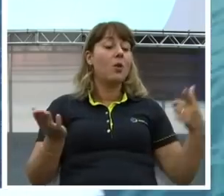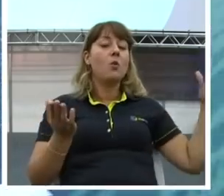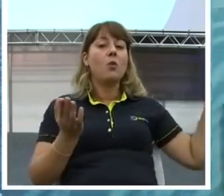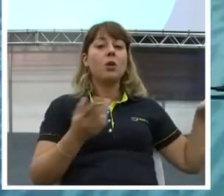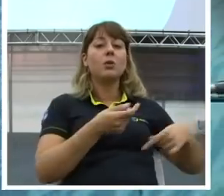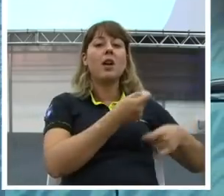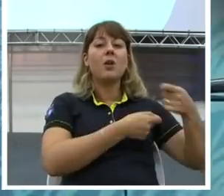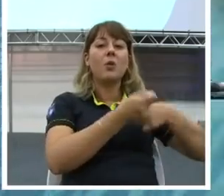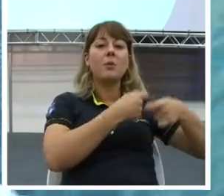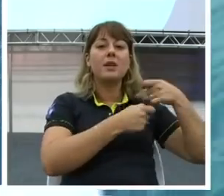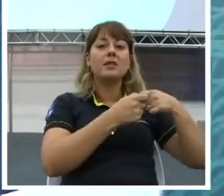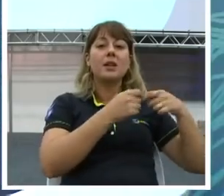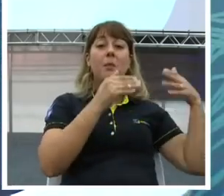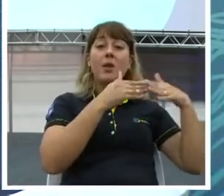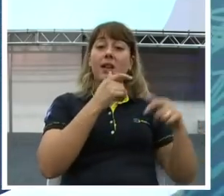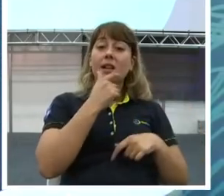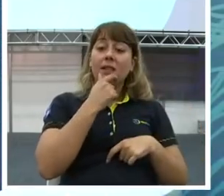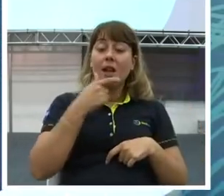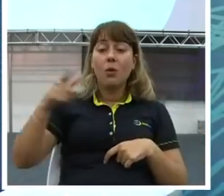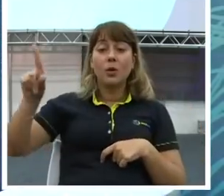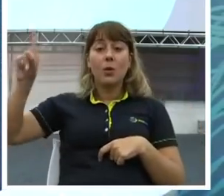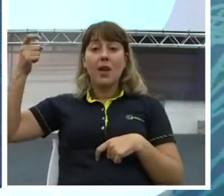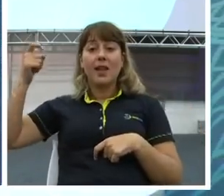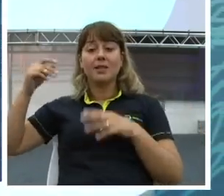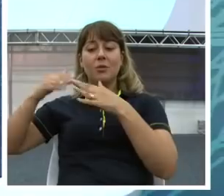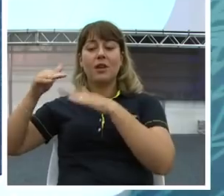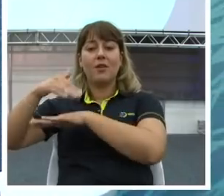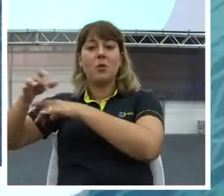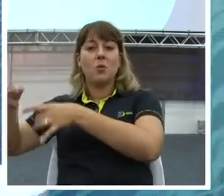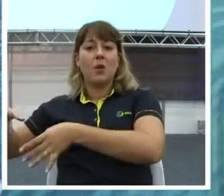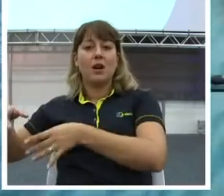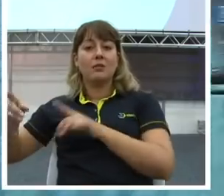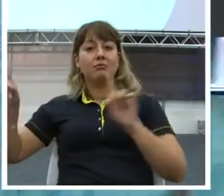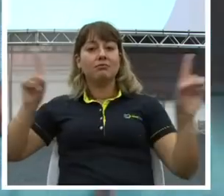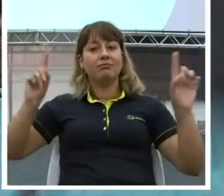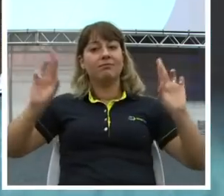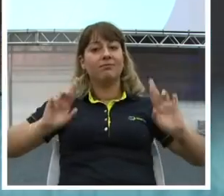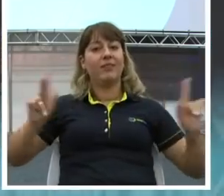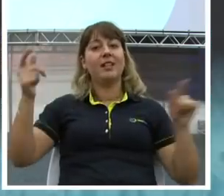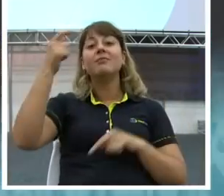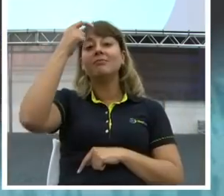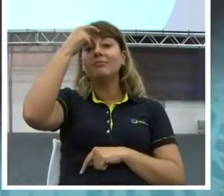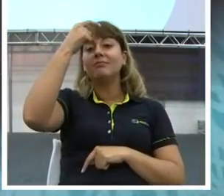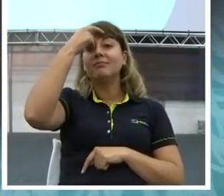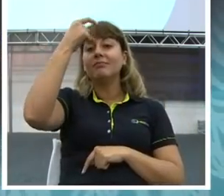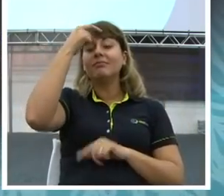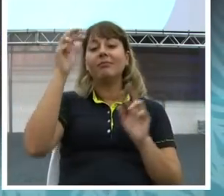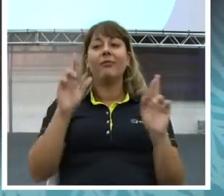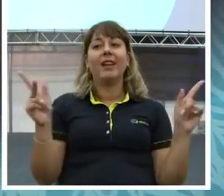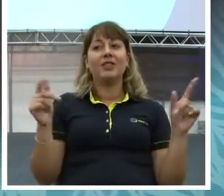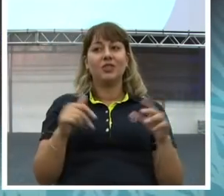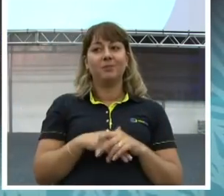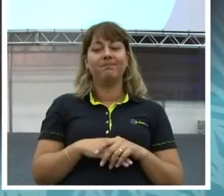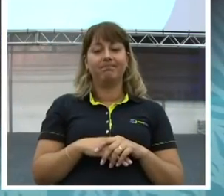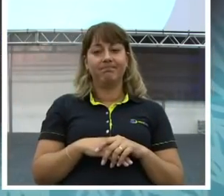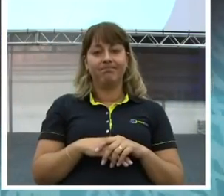Morador de rua. O outro ex-morador de rua, não estudou, não teve oportunidade. A oportunidade é você quem cria, querido.